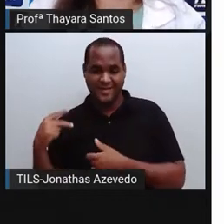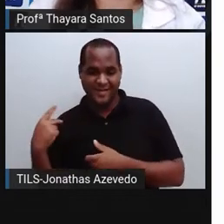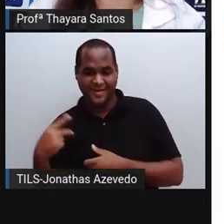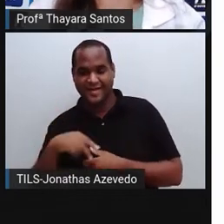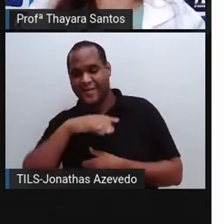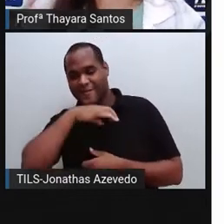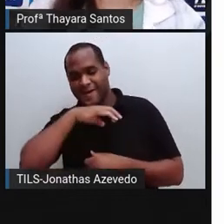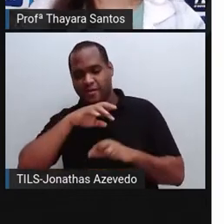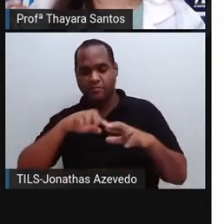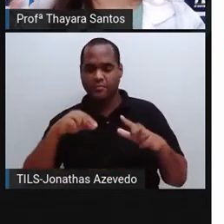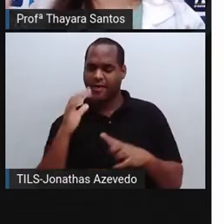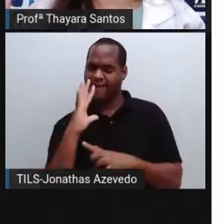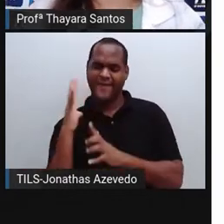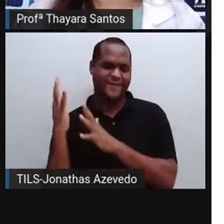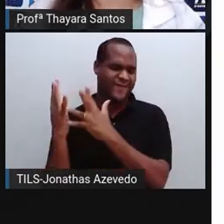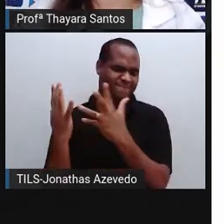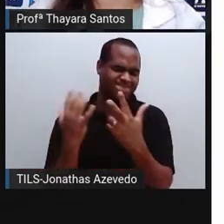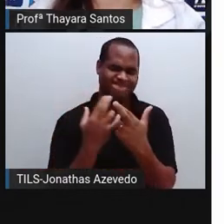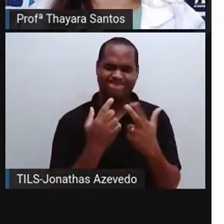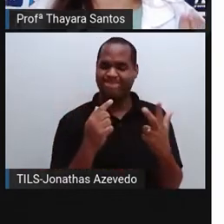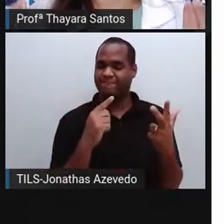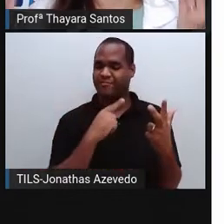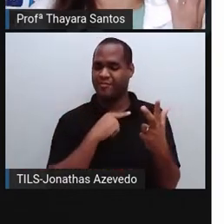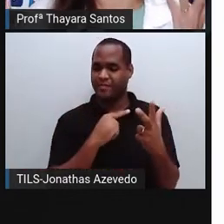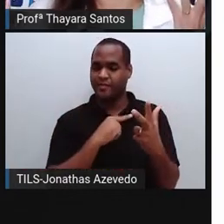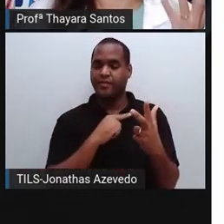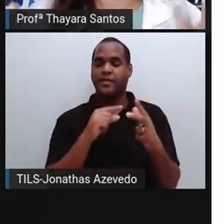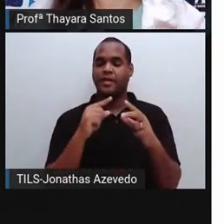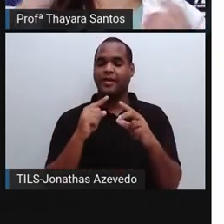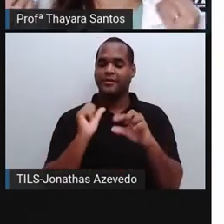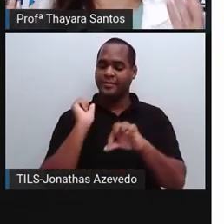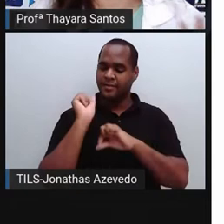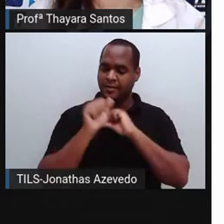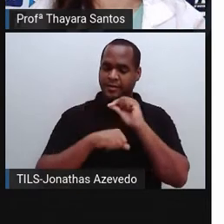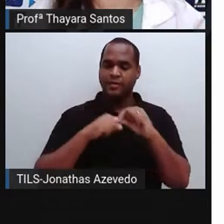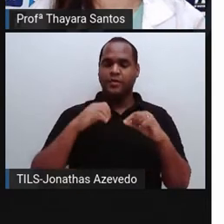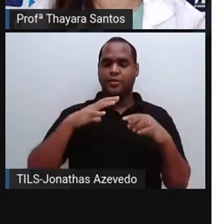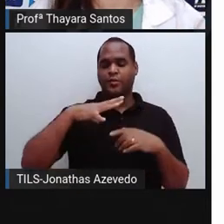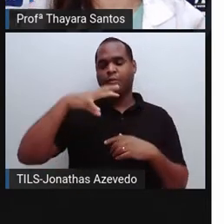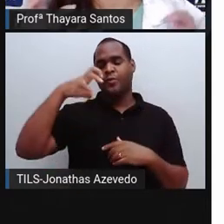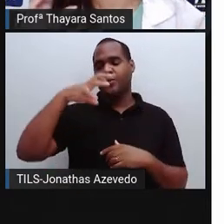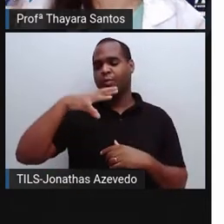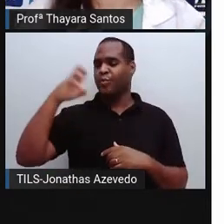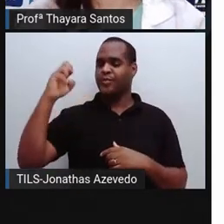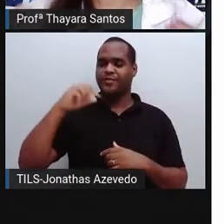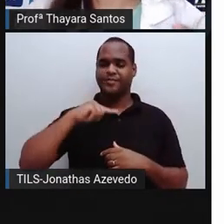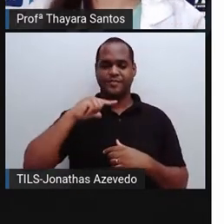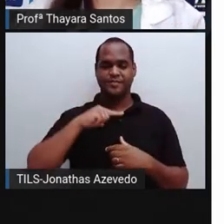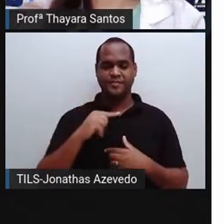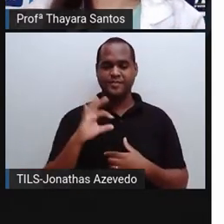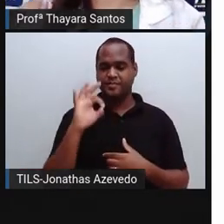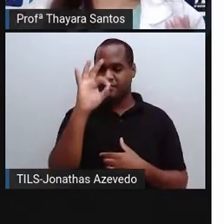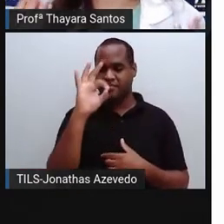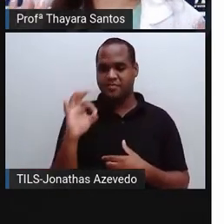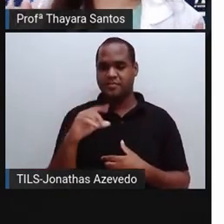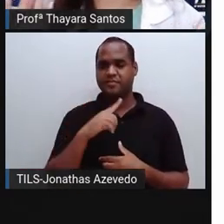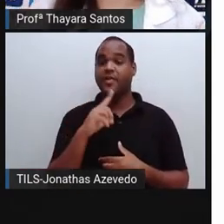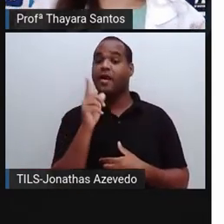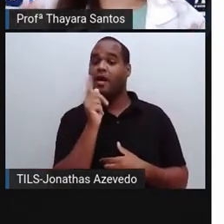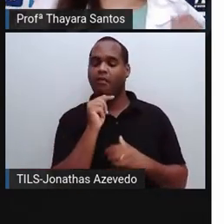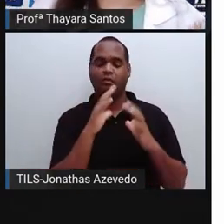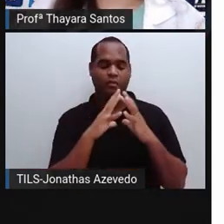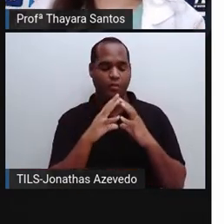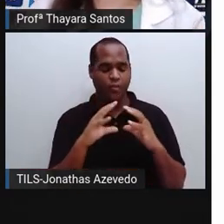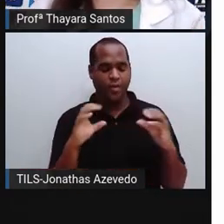das plantas, tudo isso ela evapora. É um percentual, claro, não é todo. Então, essa água evapora.